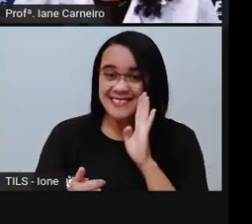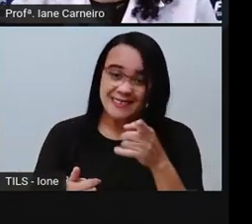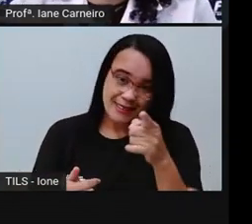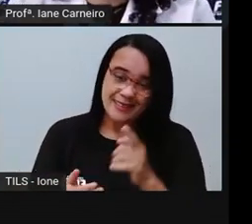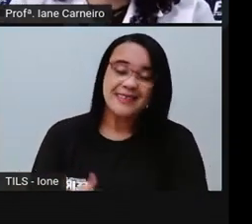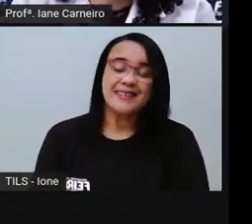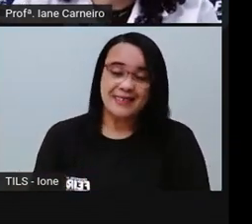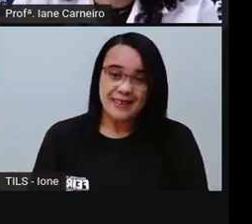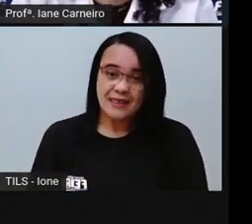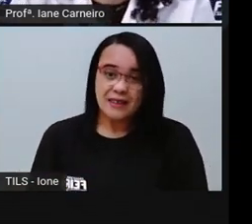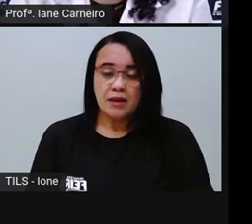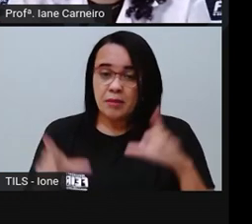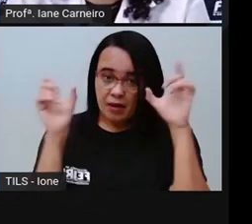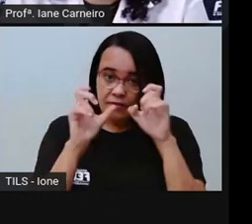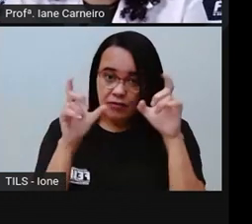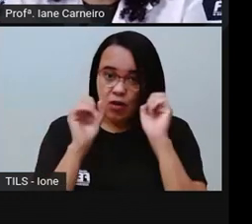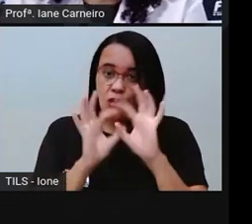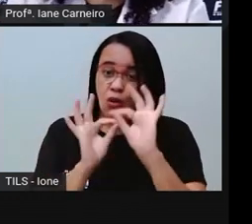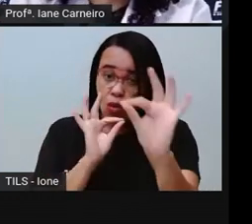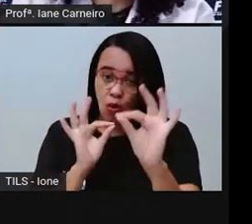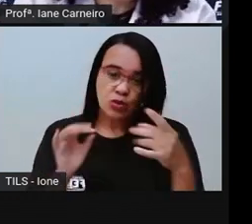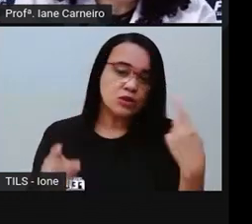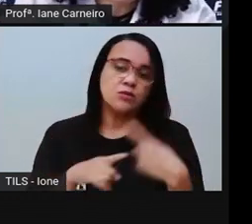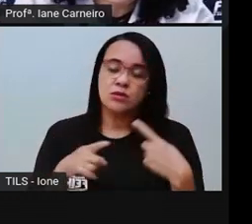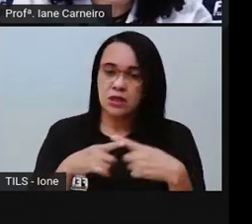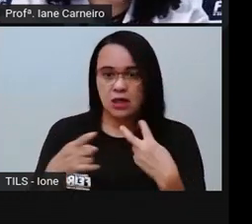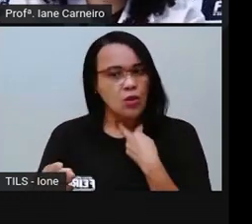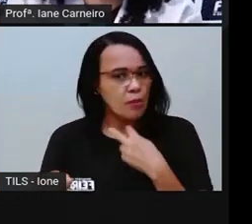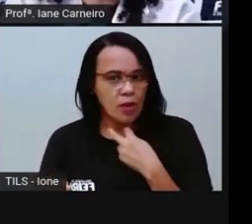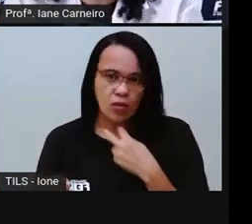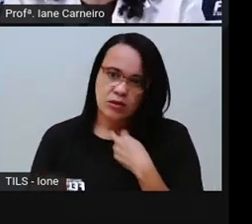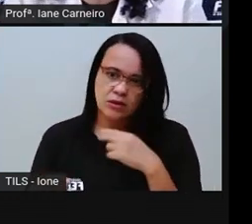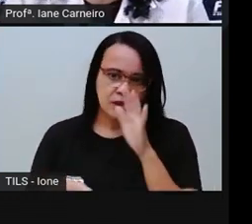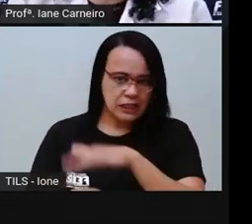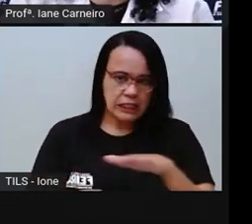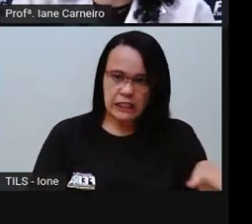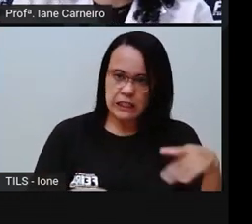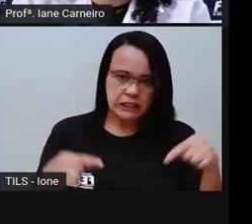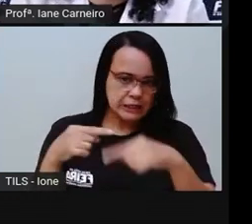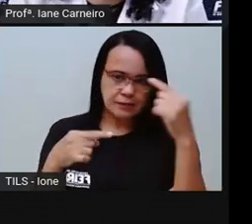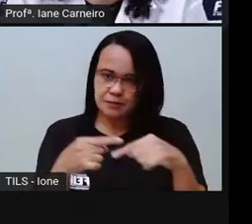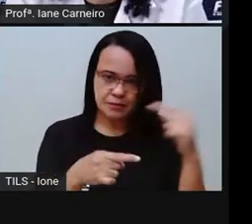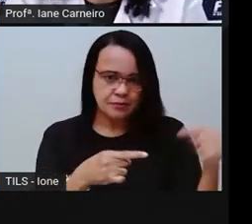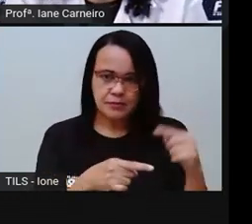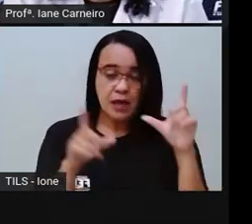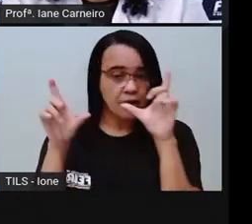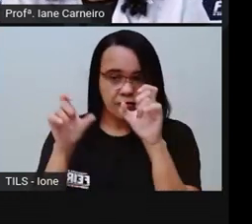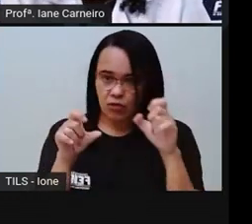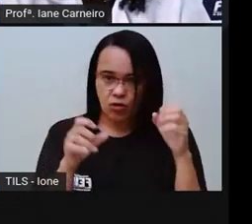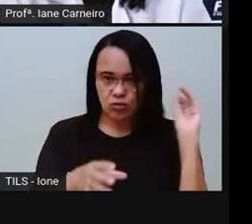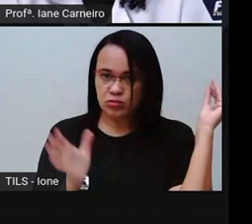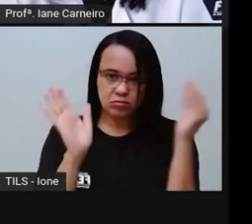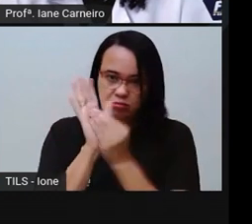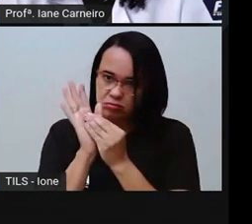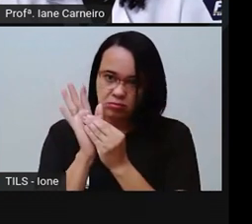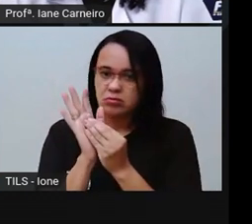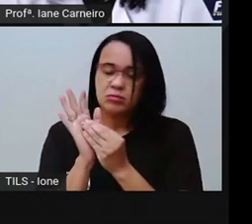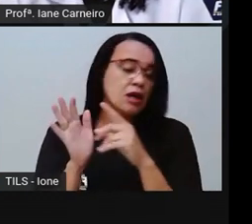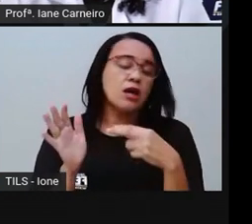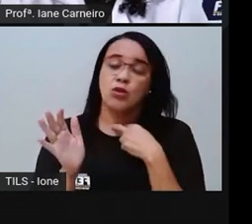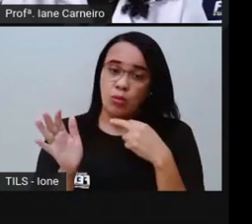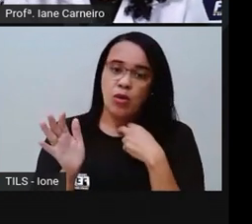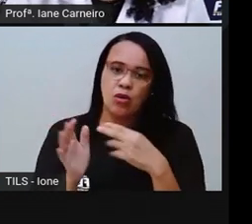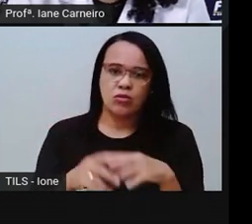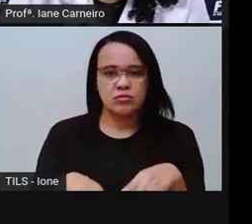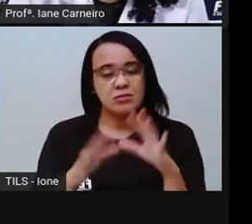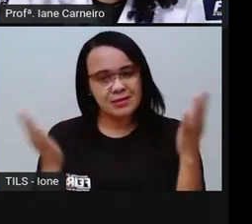Então, aqui, tem o brinquedinho lá no Parque da Lagoa, né? A gente pode fazer um passeio bem legal. E tem, né,